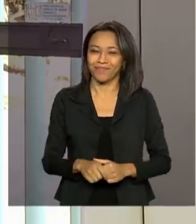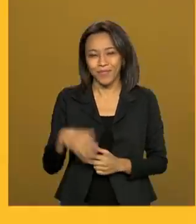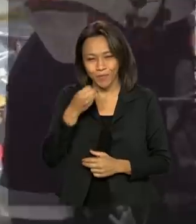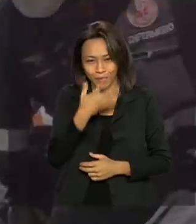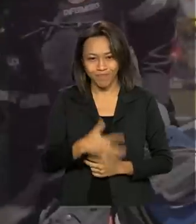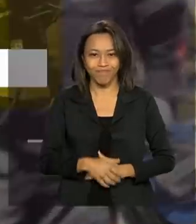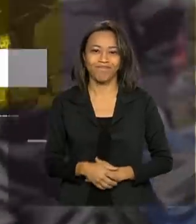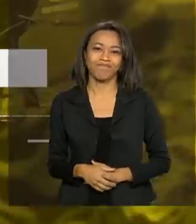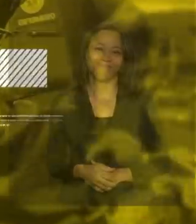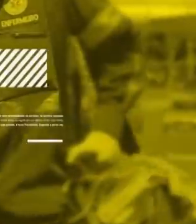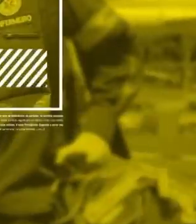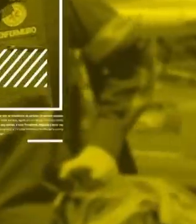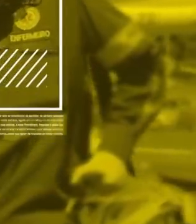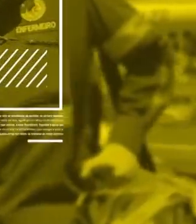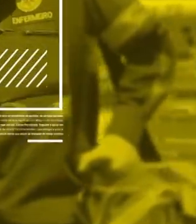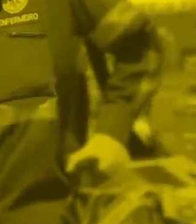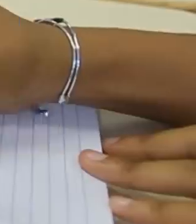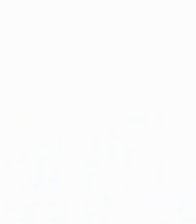Muito bom.